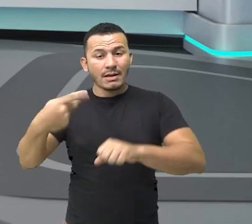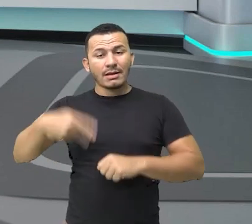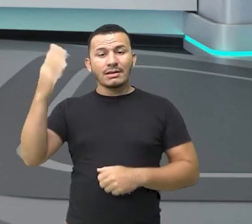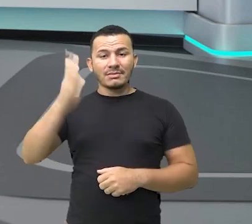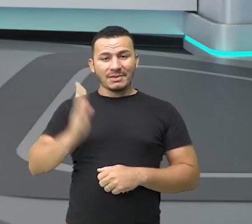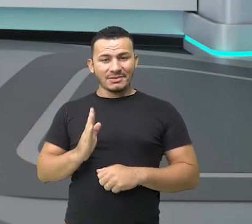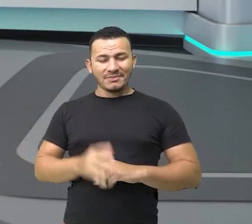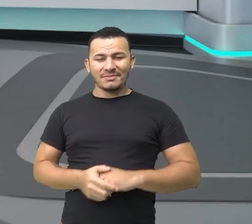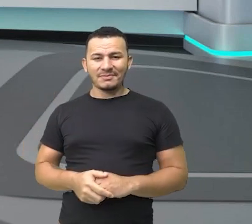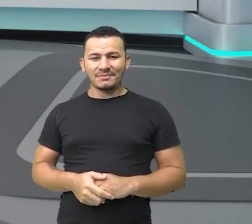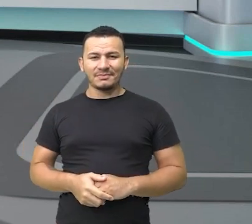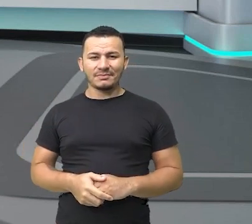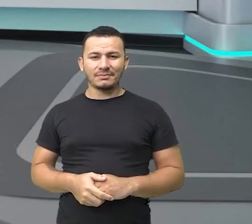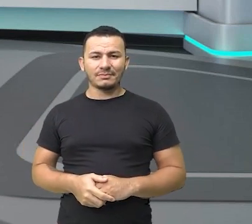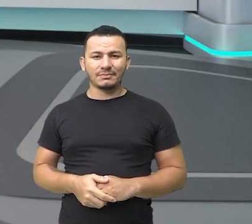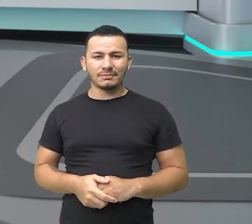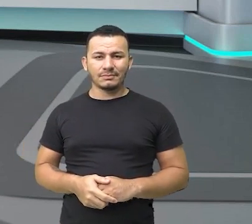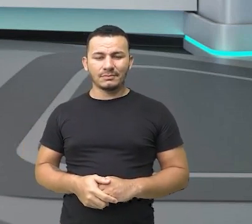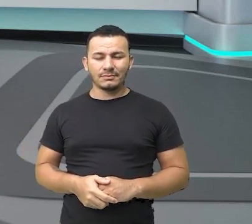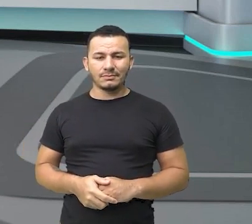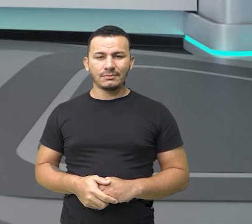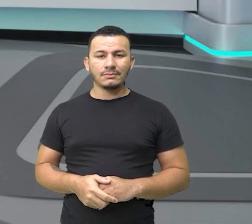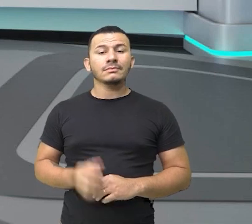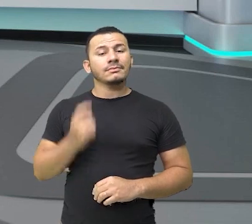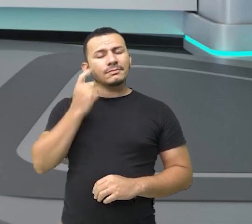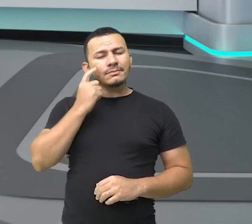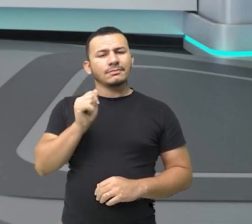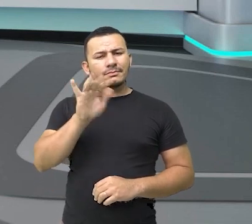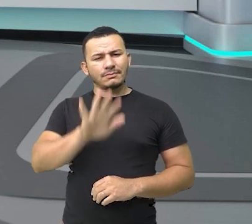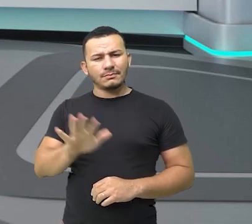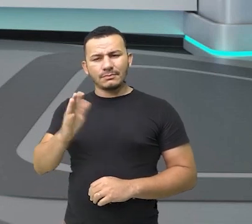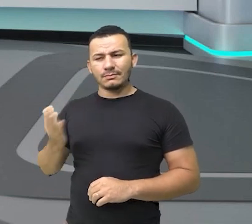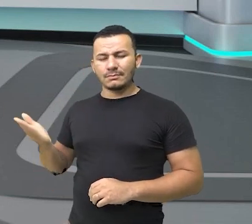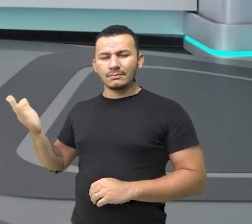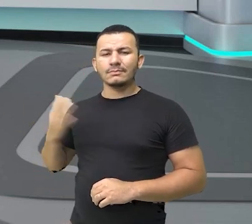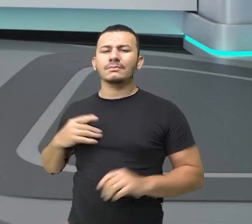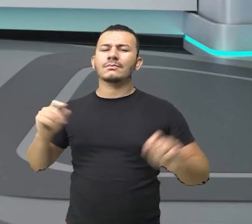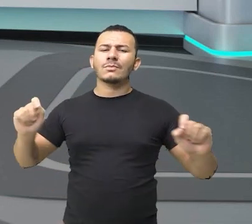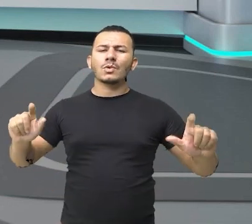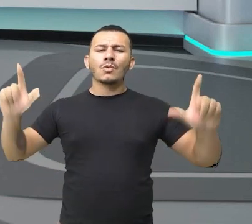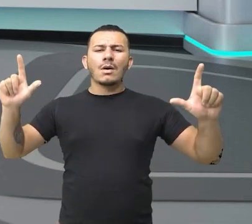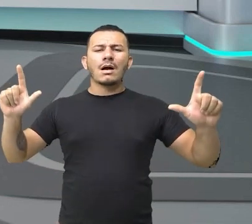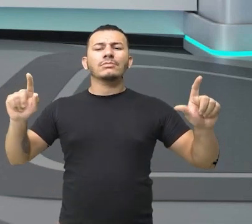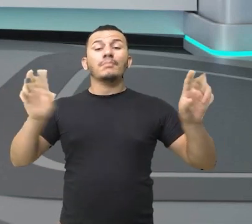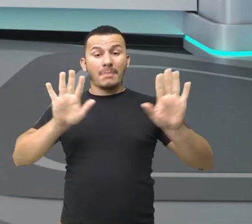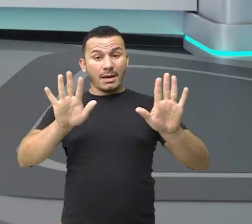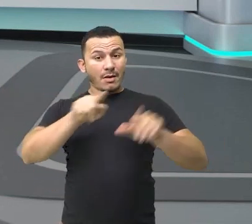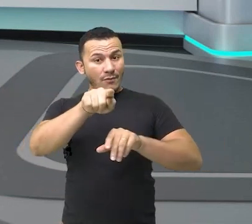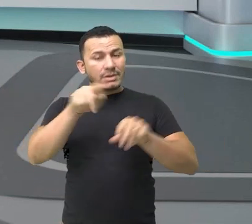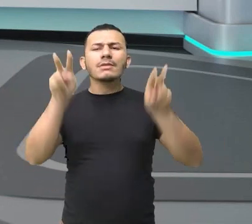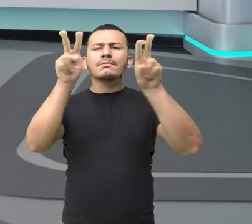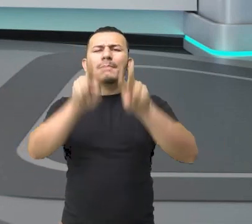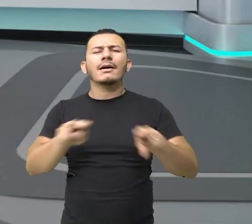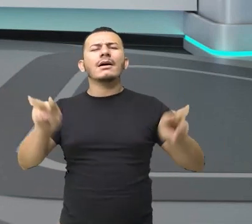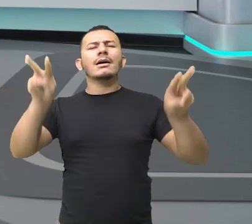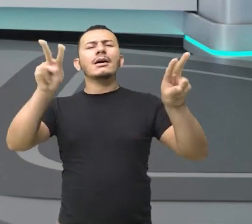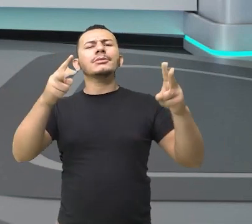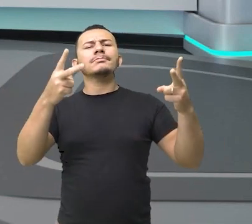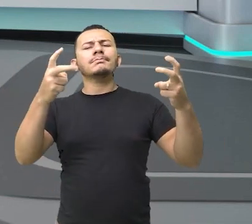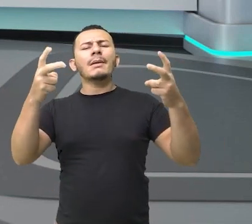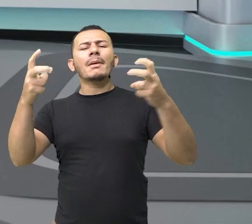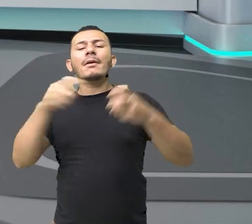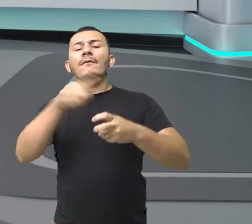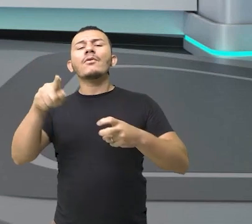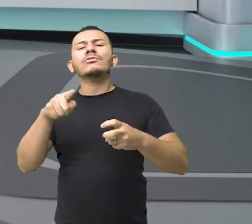Ok? Agora, observem aqui, nesta imagem, neste quadro, o nós podemos visualizar, certo? Eu quero saber os